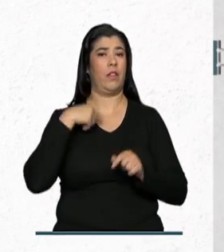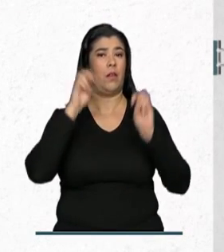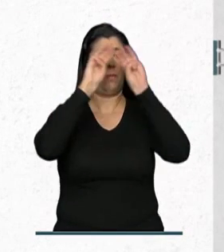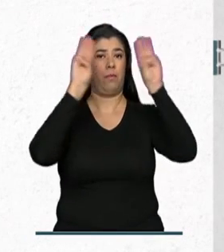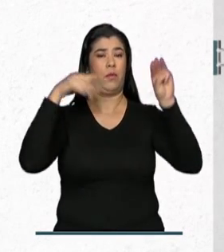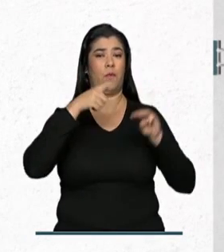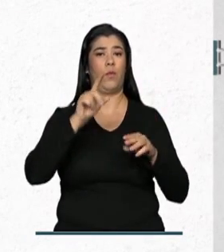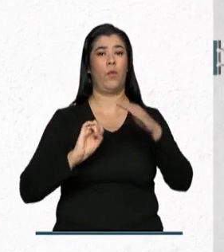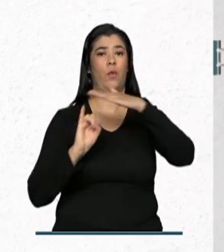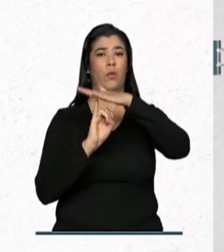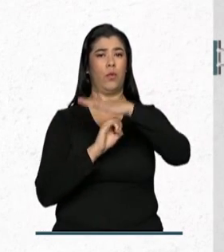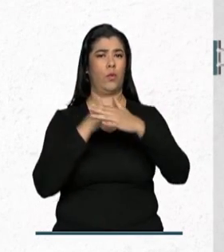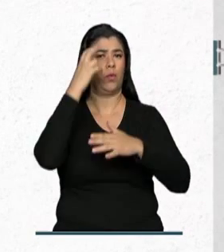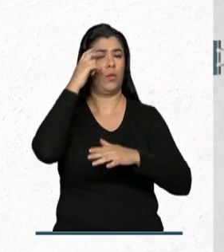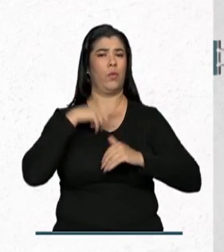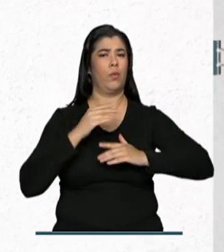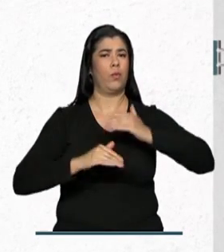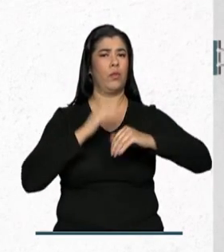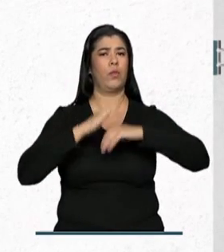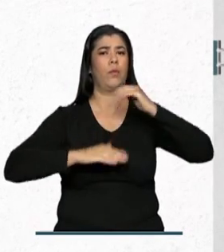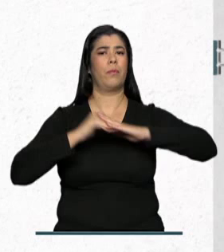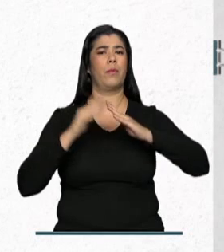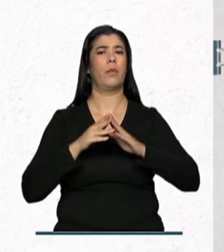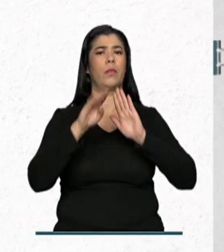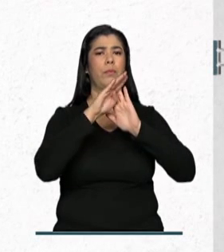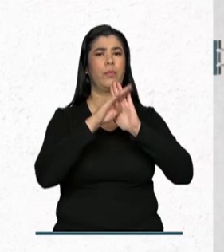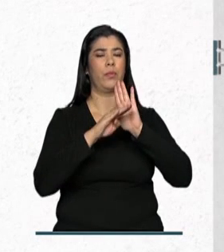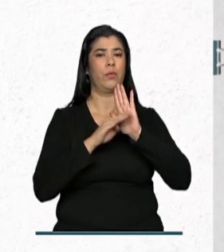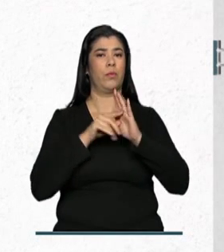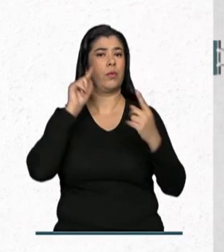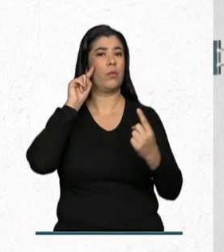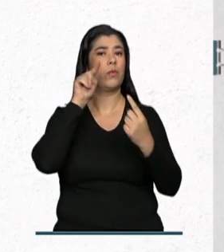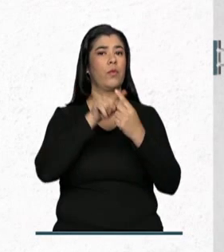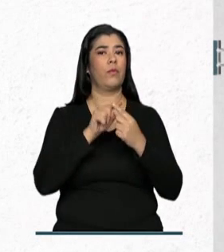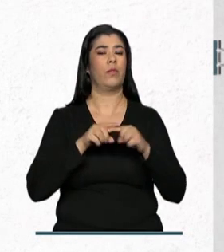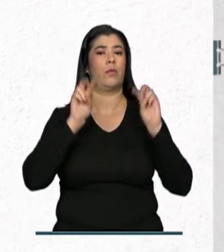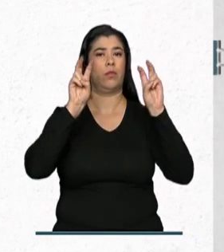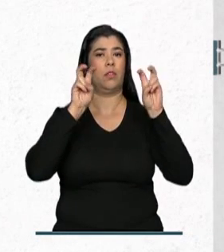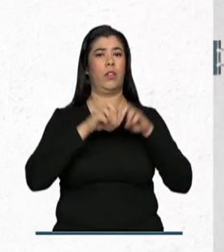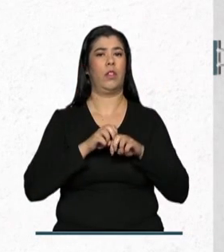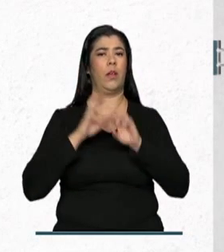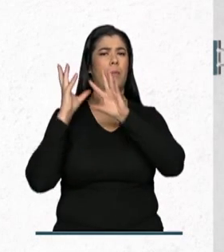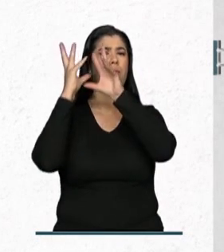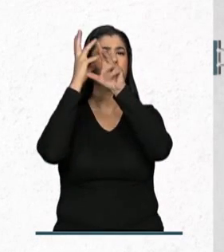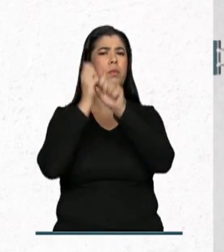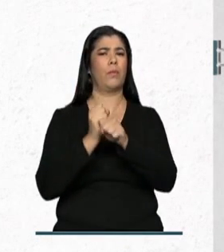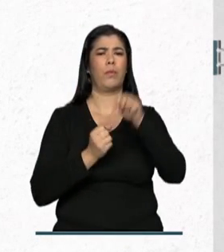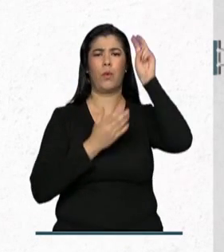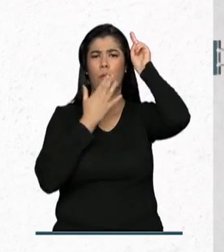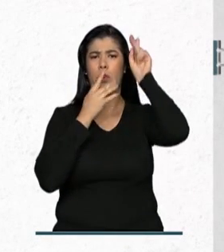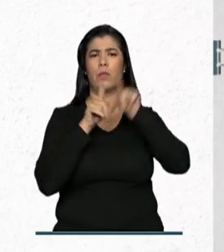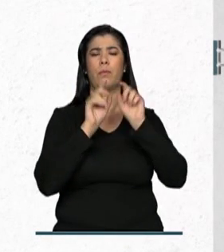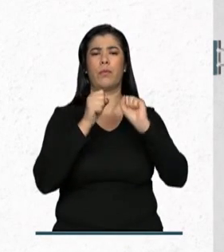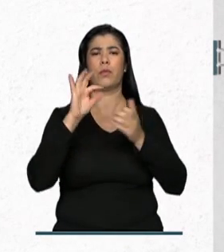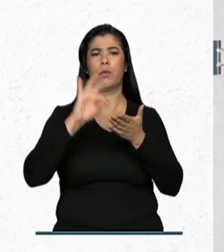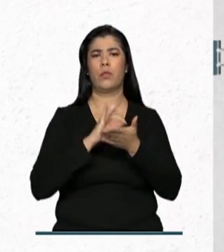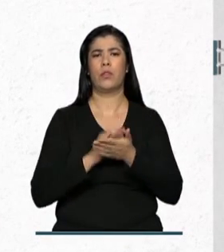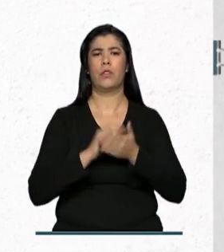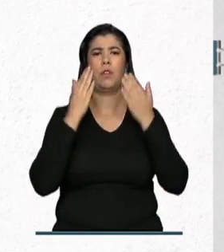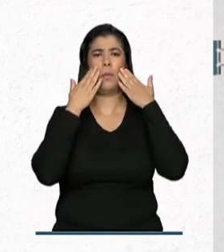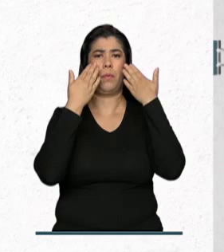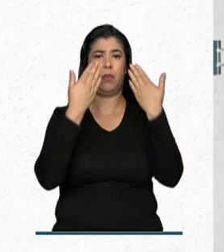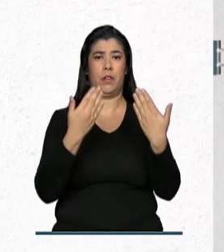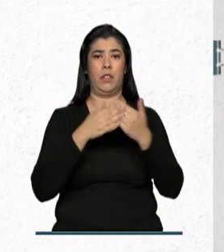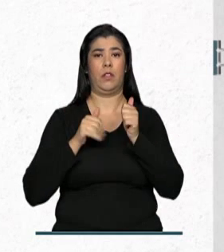instituições culturais desenvolvam este ano uma programação ligada ao tema Memórias Indígenas. Podem ser inscritas exposições,